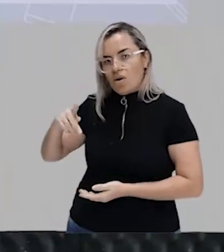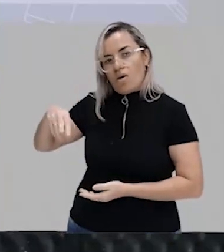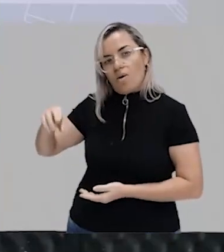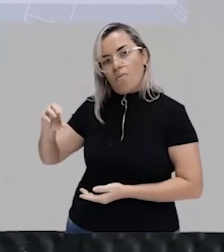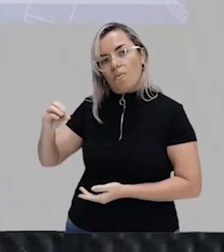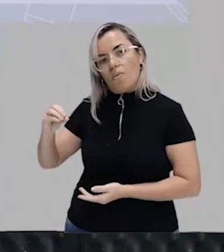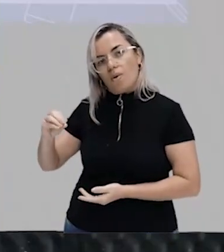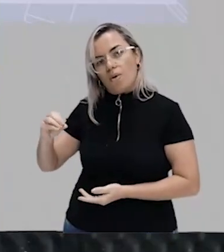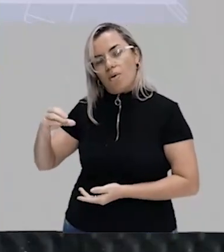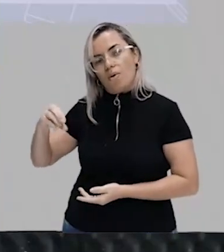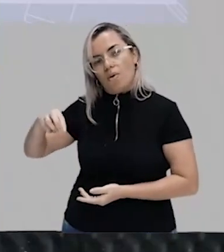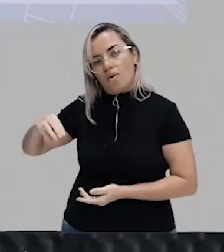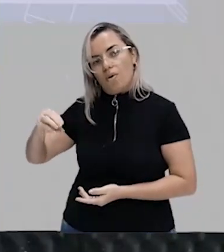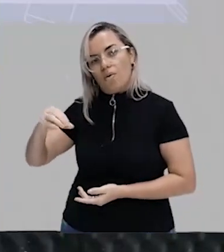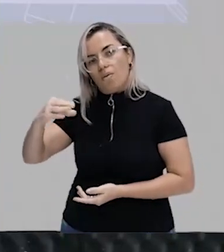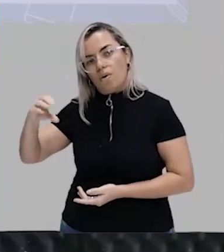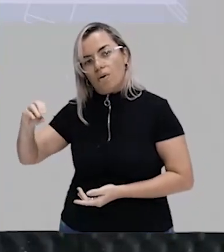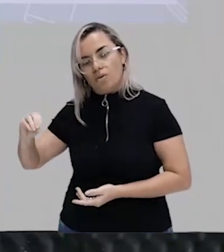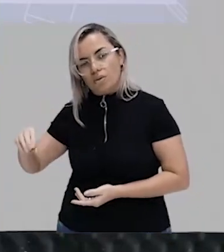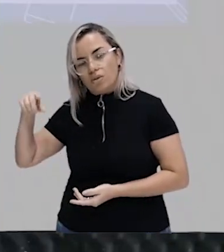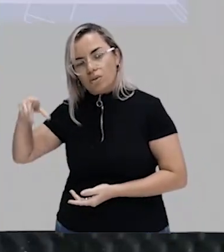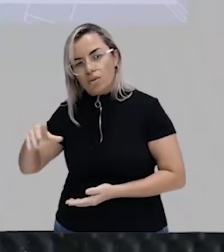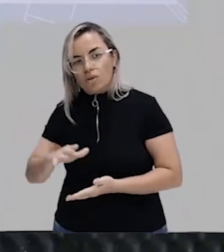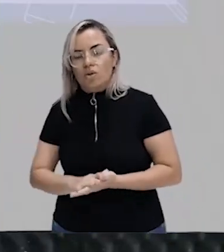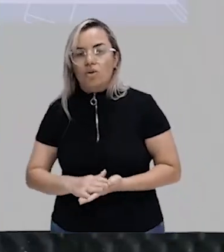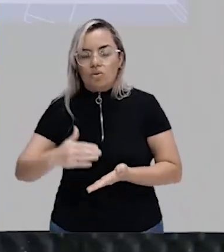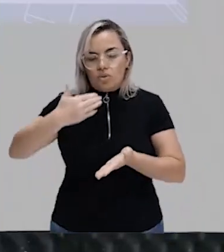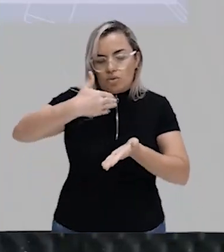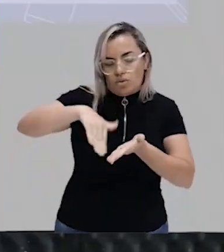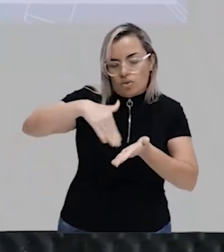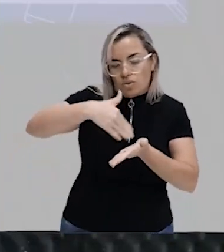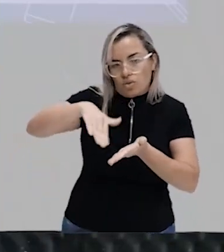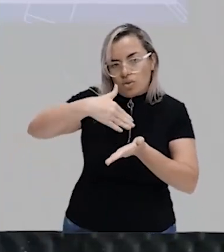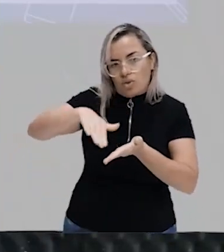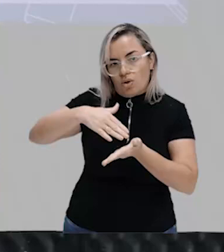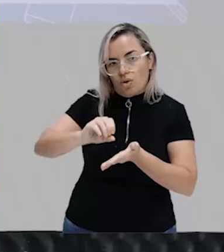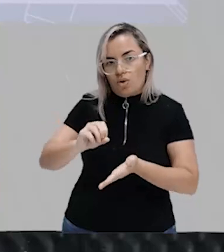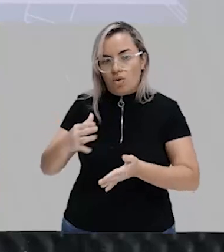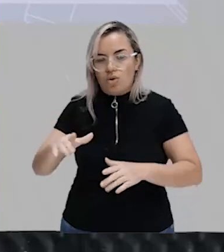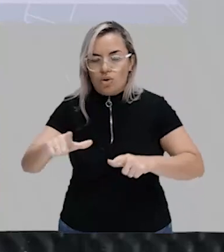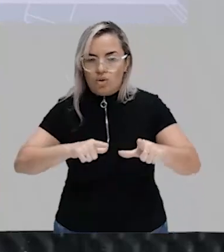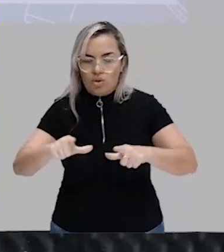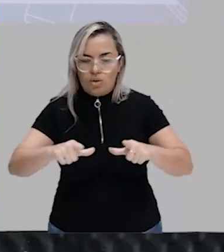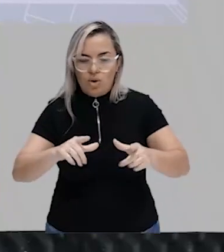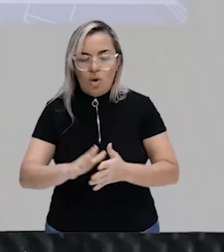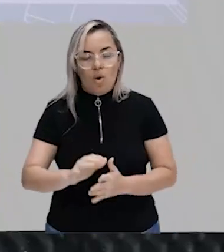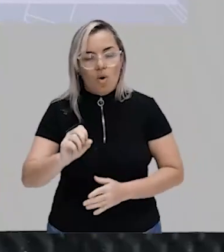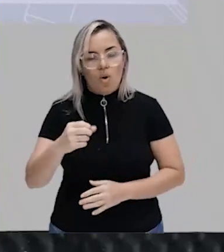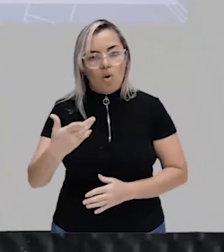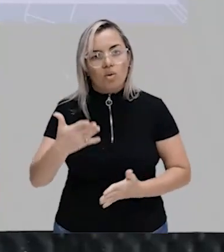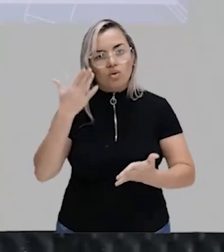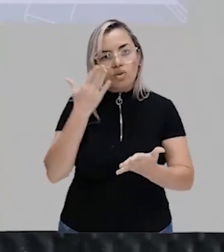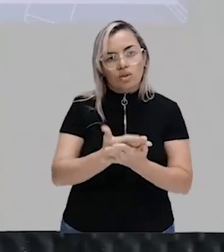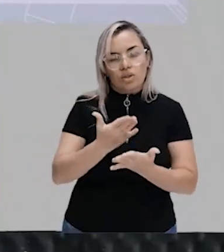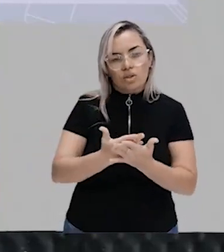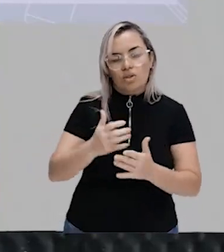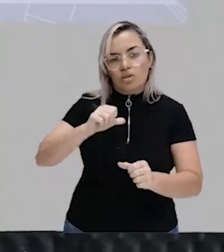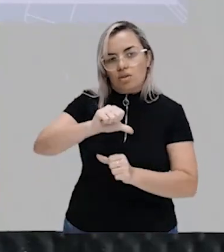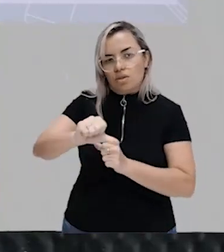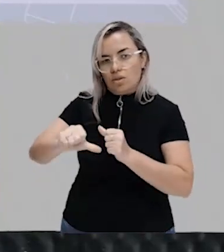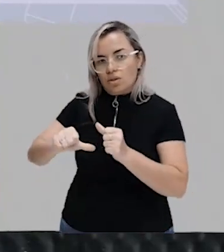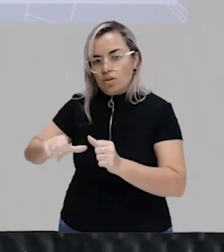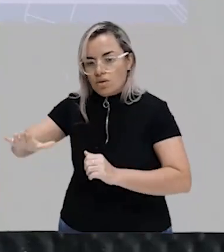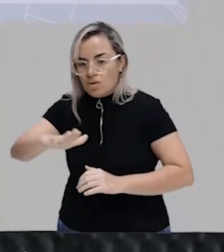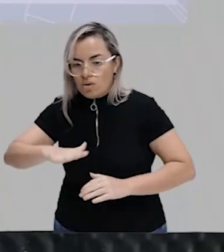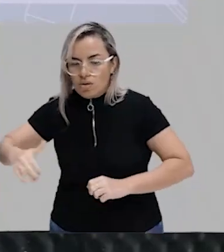escritório. Ou então, você deixa de ser um estudante de nível superior para ser um profissional da sua área. Só que isso não é